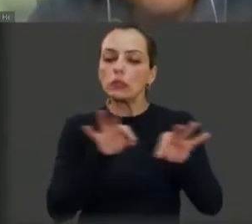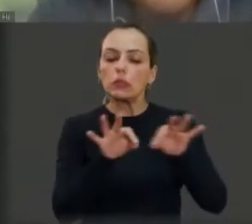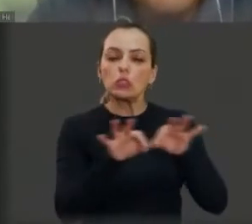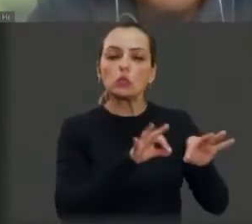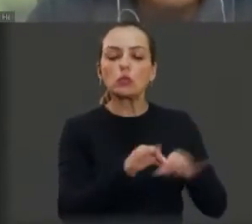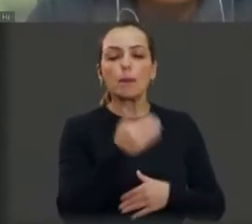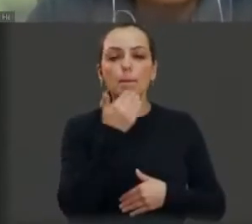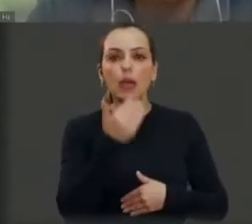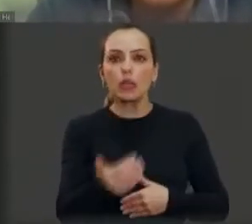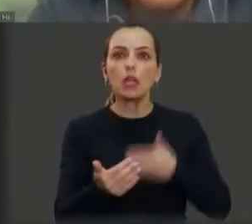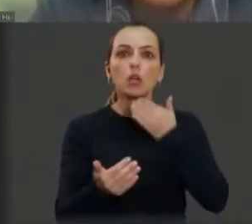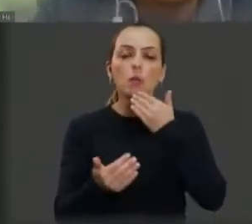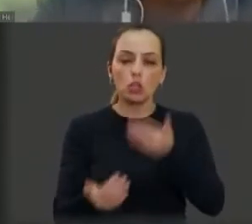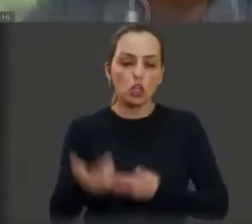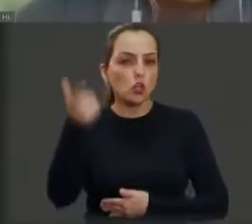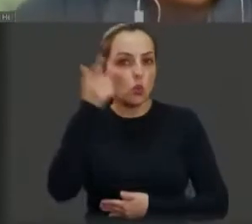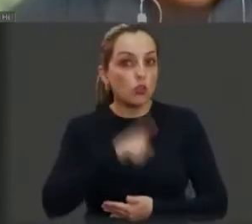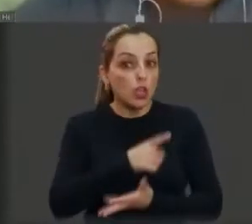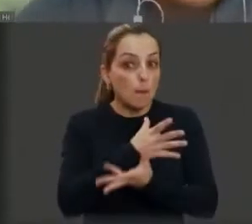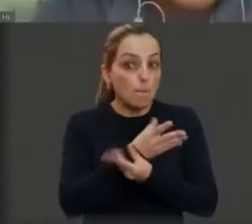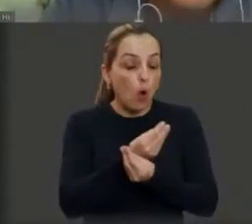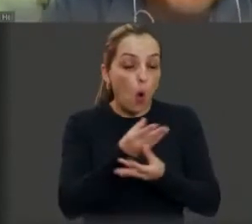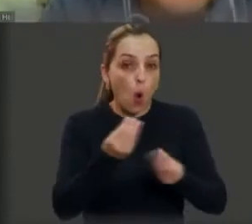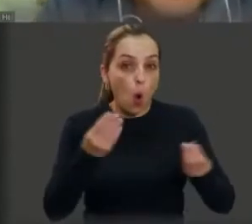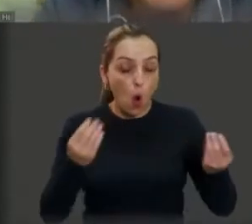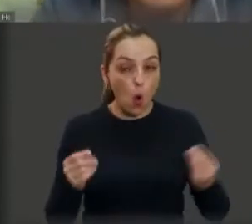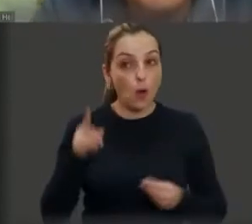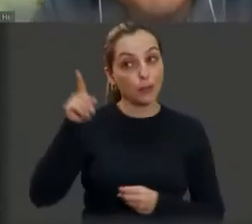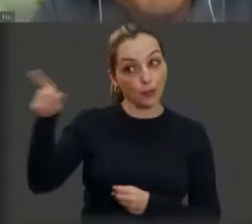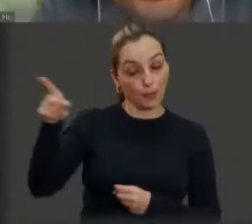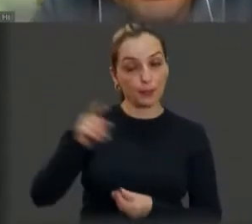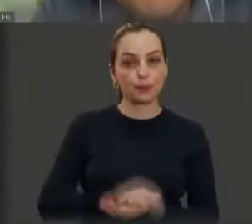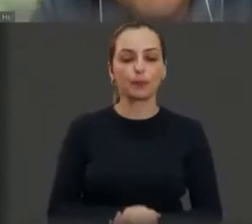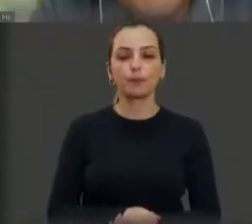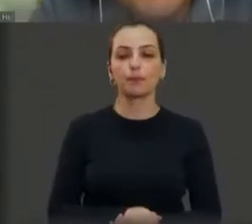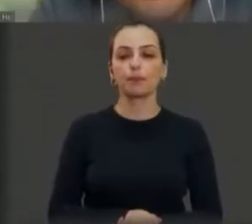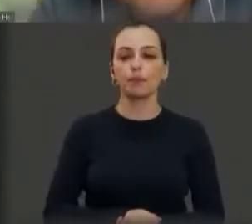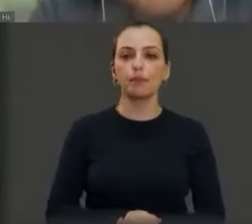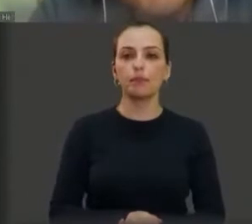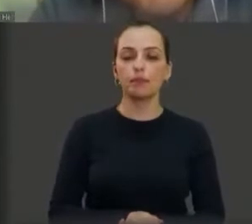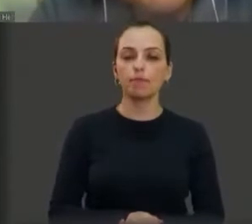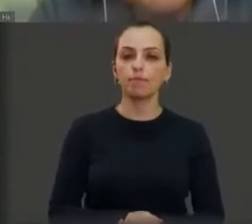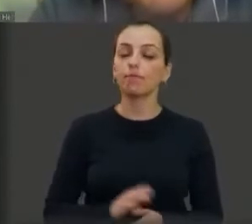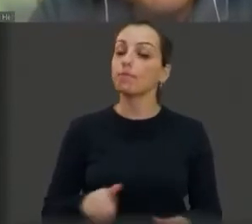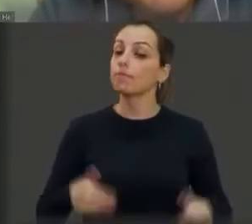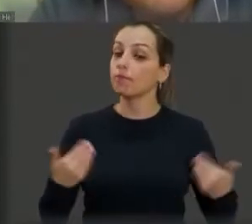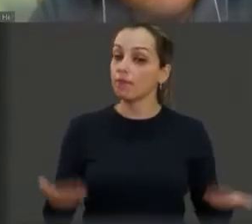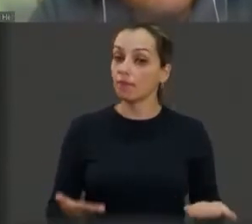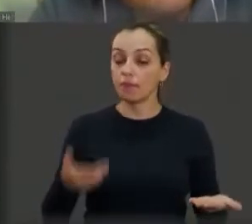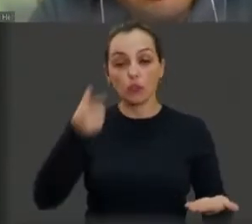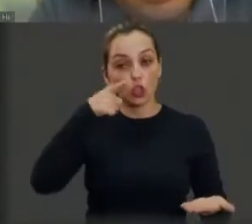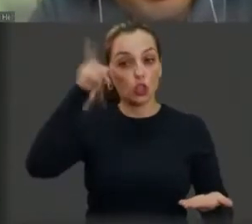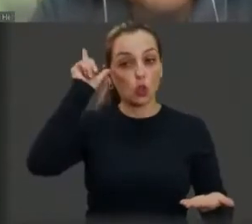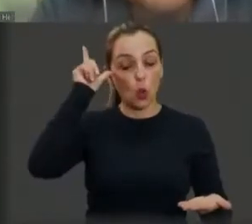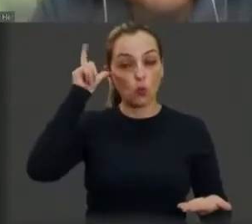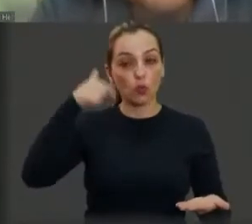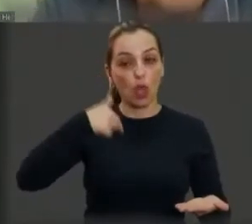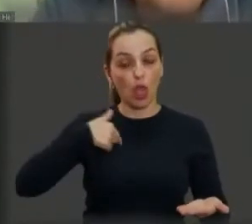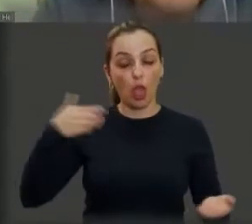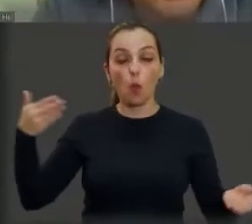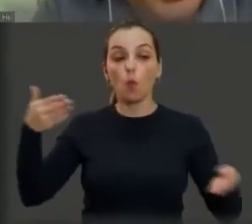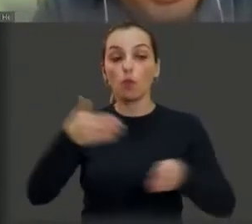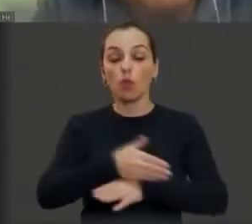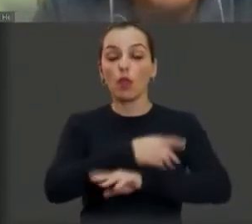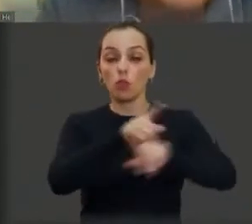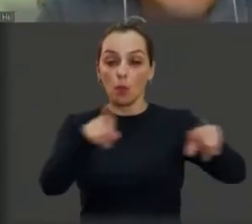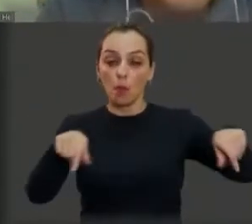solicitações e conseguimos muita coisa ali. Pois bem, presidente, ontem estive no gabinete, semana